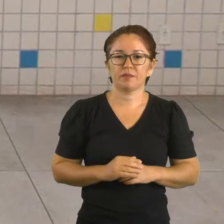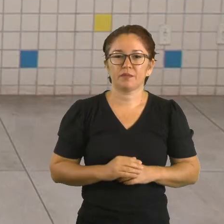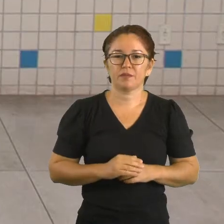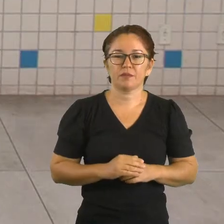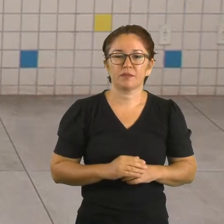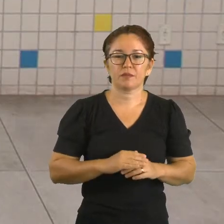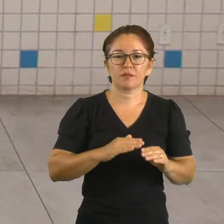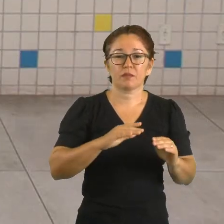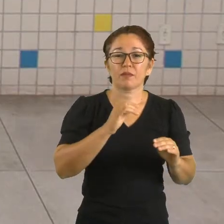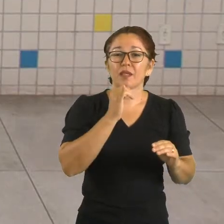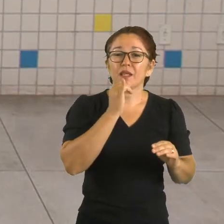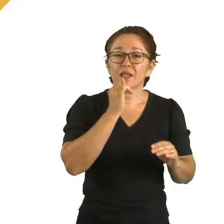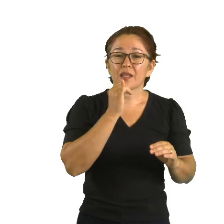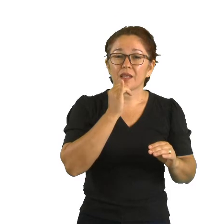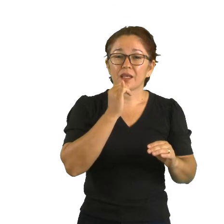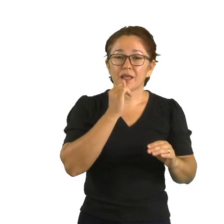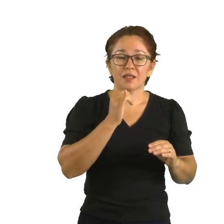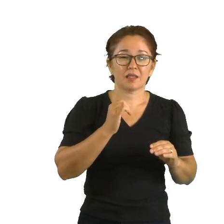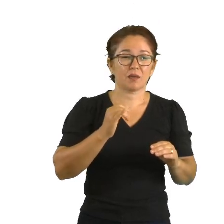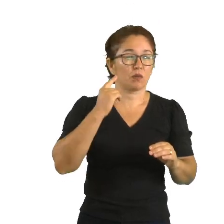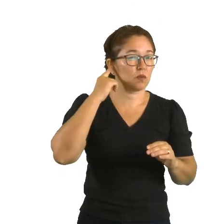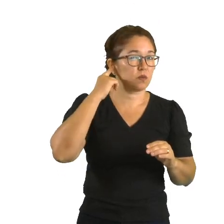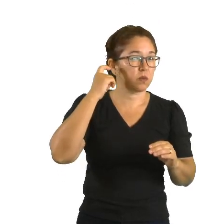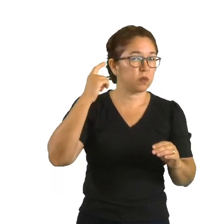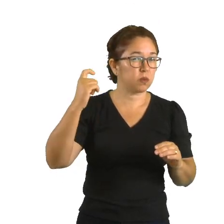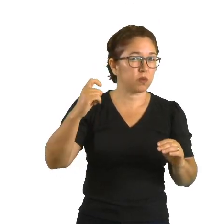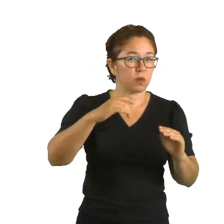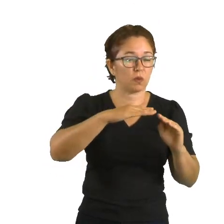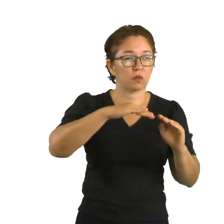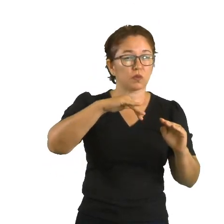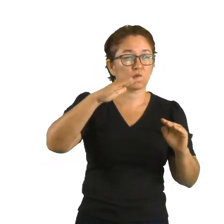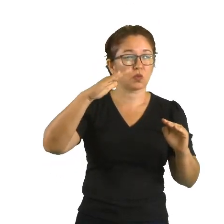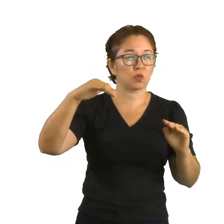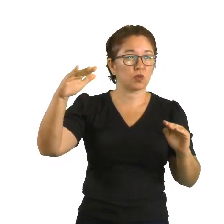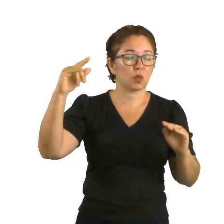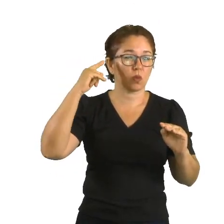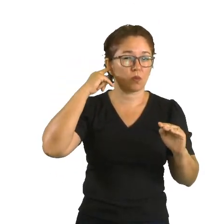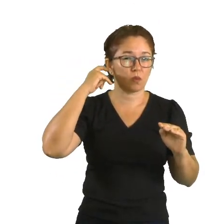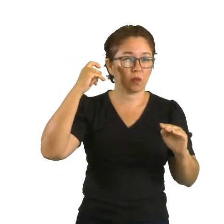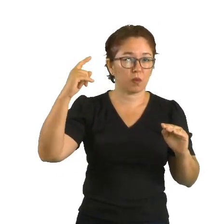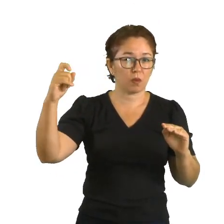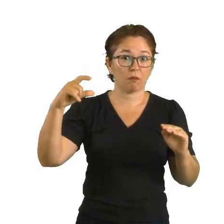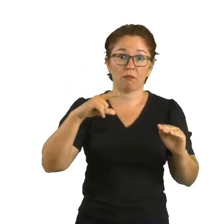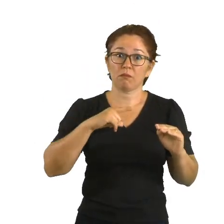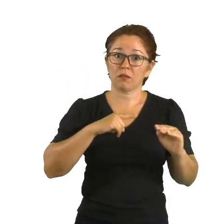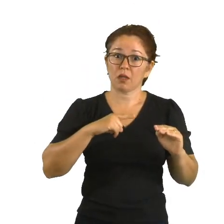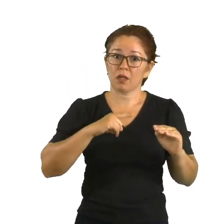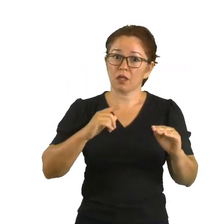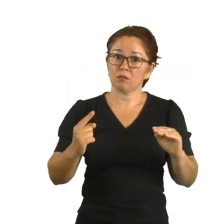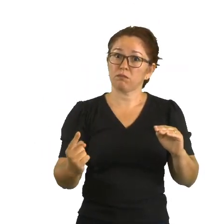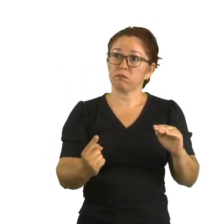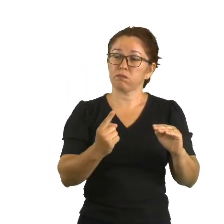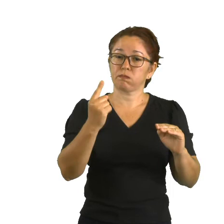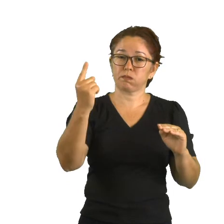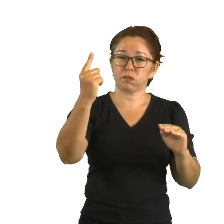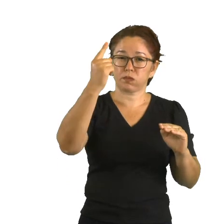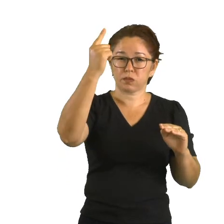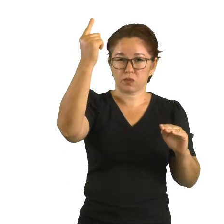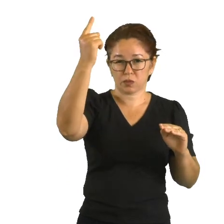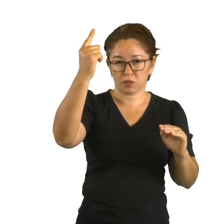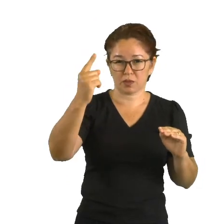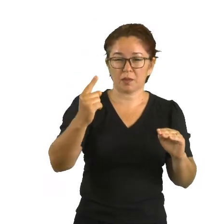a altura também é uma característica do som, tá? Que ela está relacionada à sua frequência. O som pode ser grave,